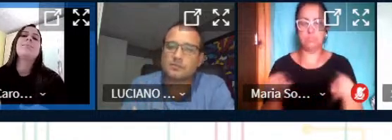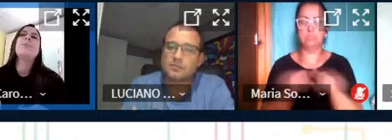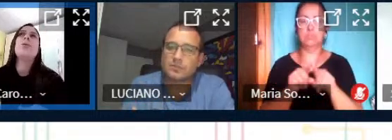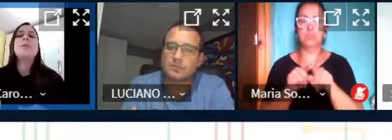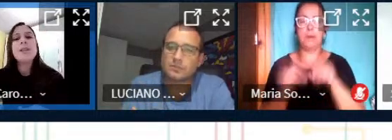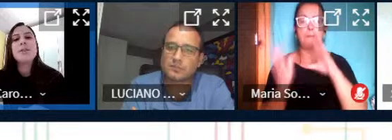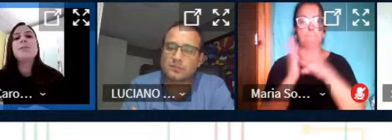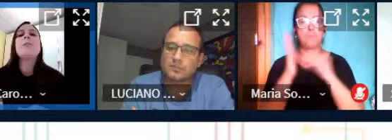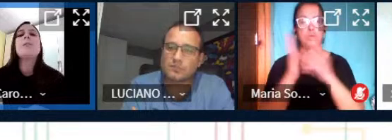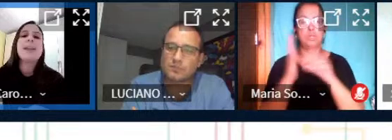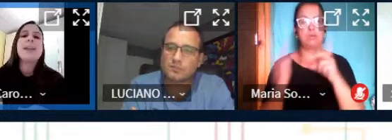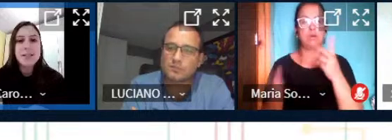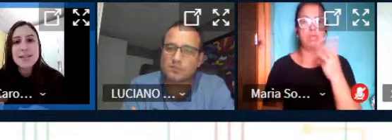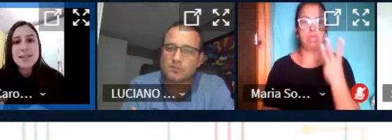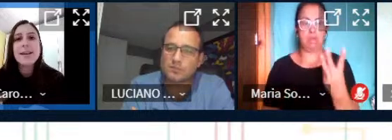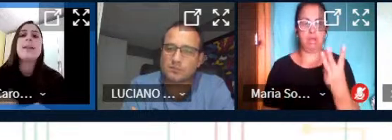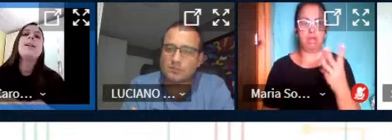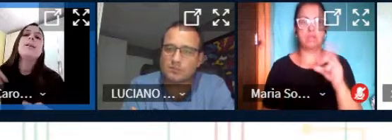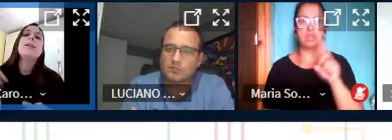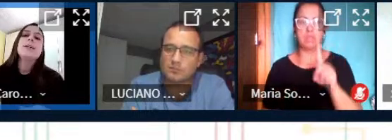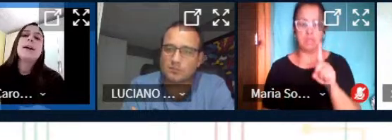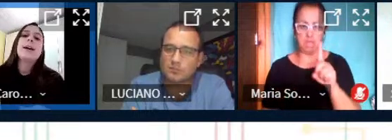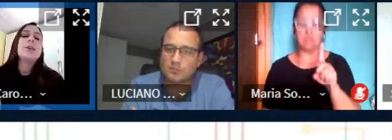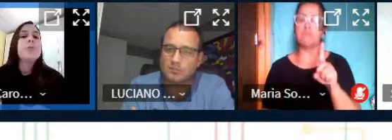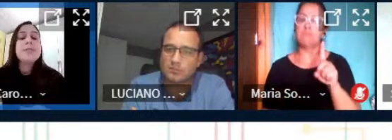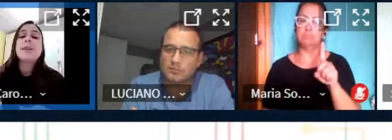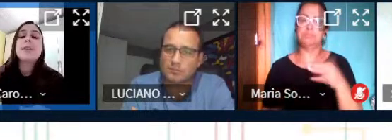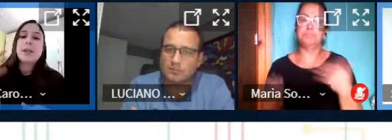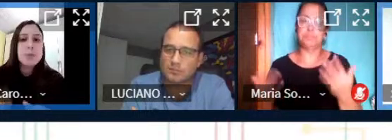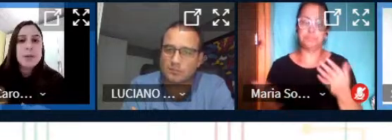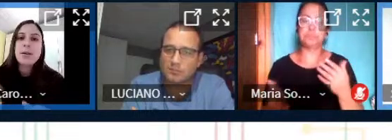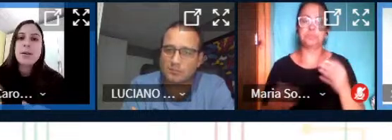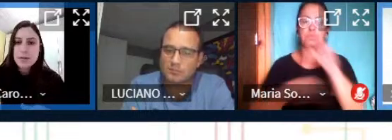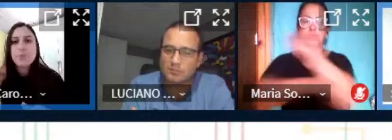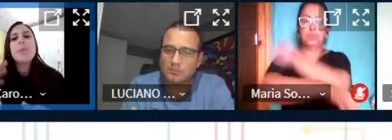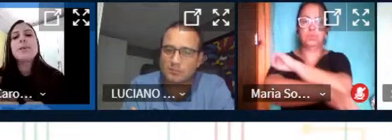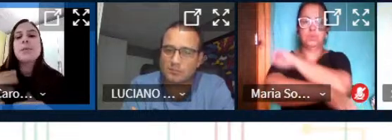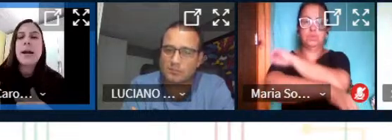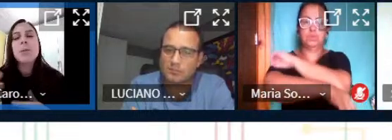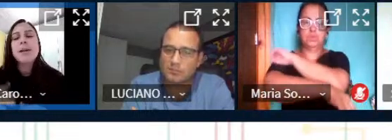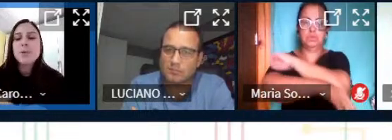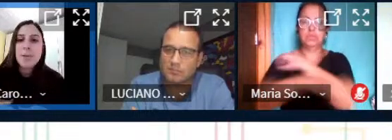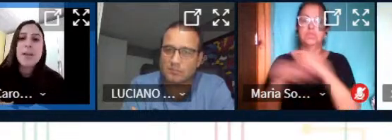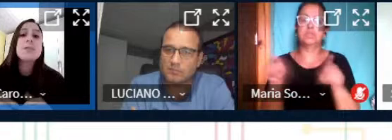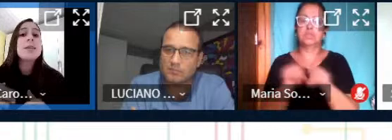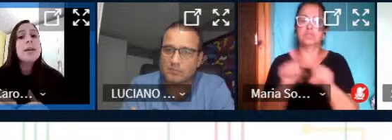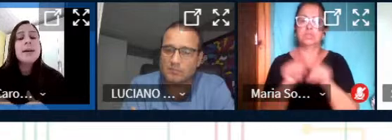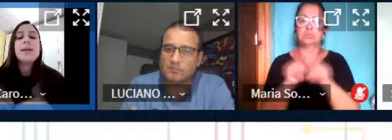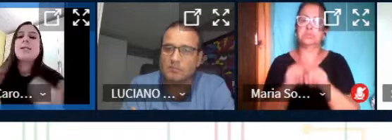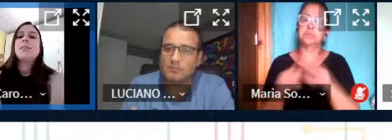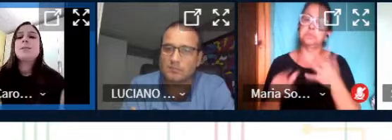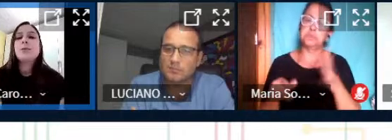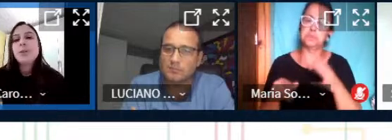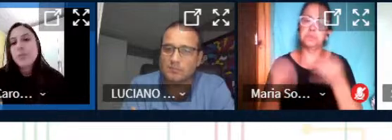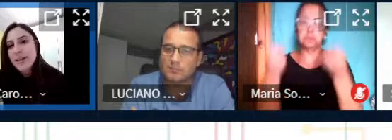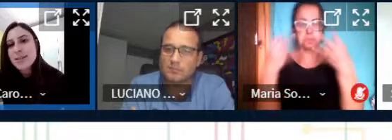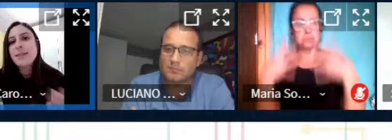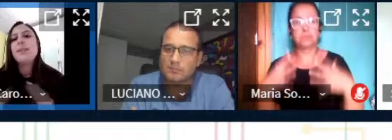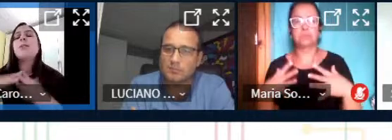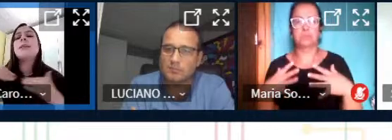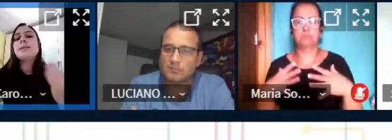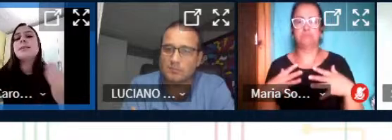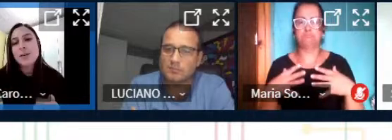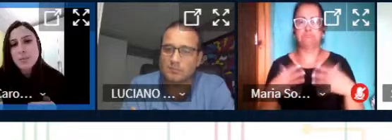objetivo da modelagem 3D da oficina de Arduino que eu acho que foi mencionado mais ou menos e que a gente busca